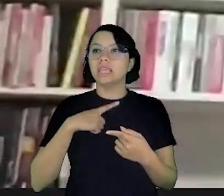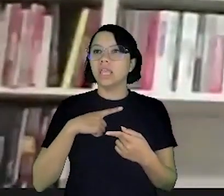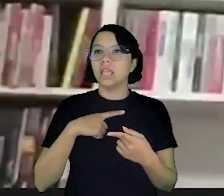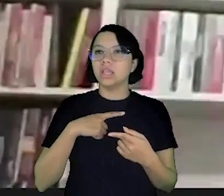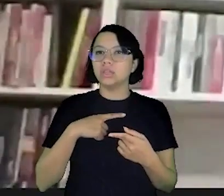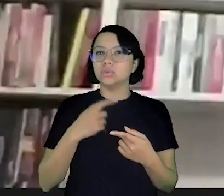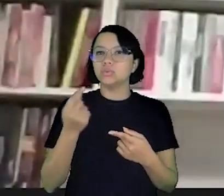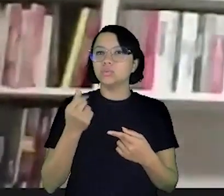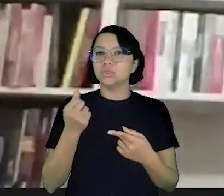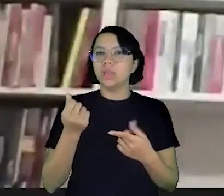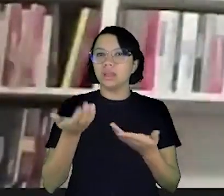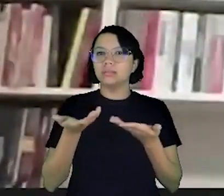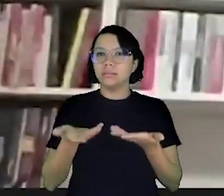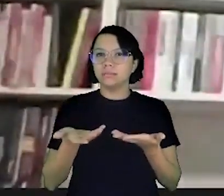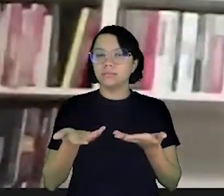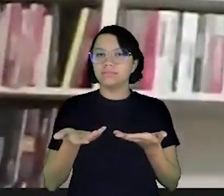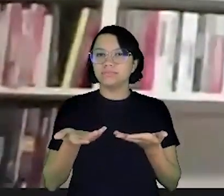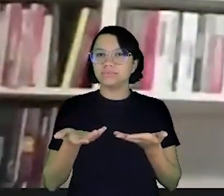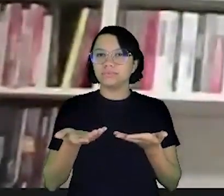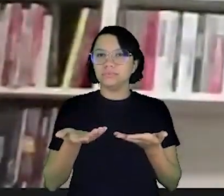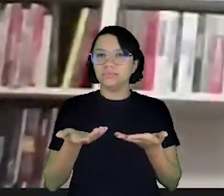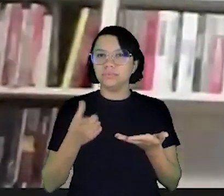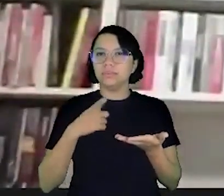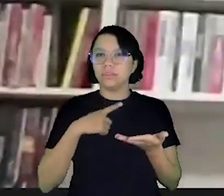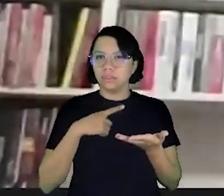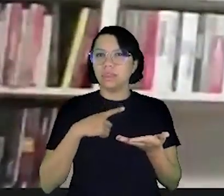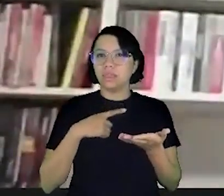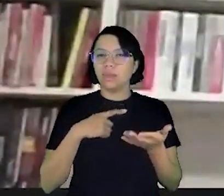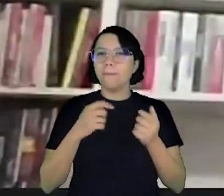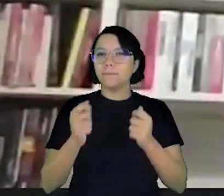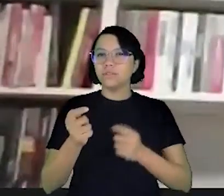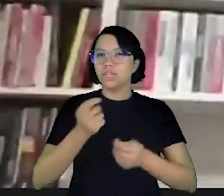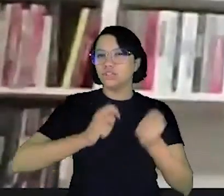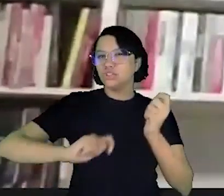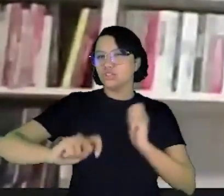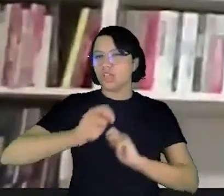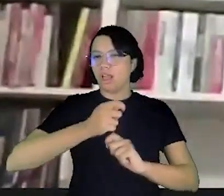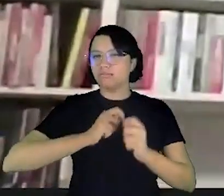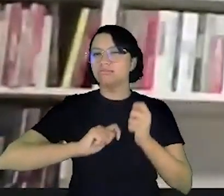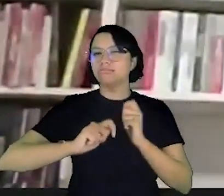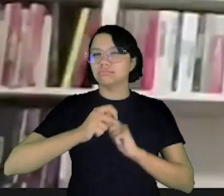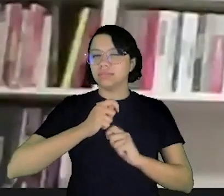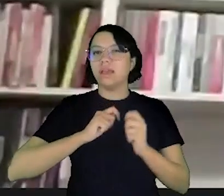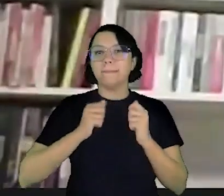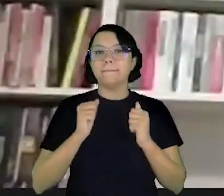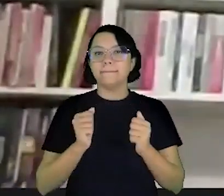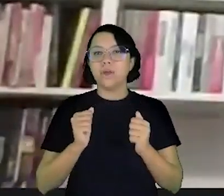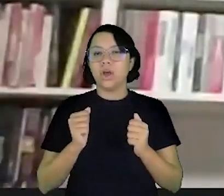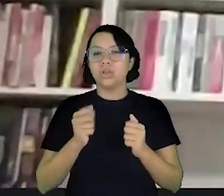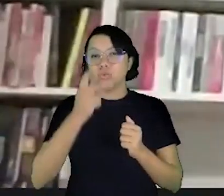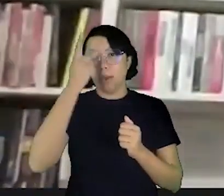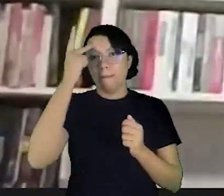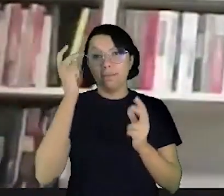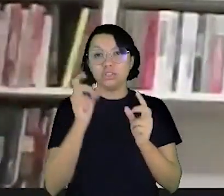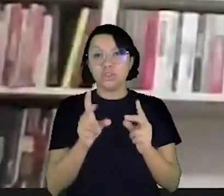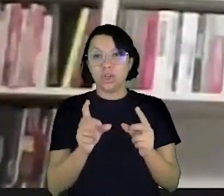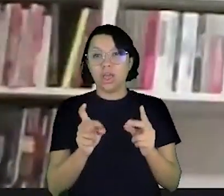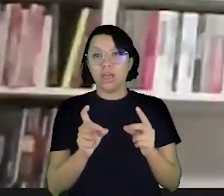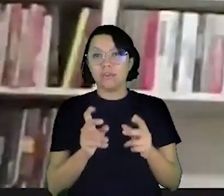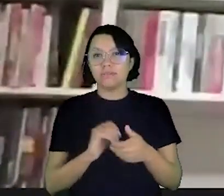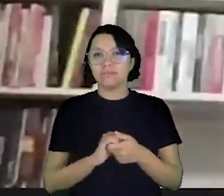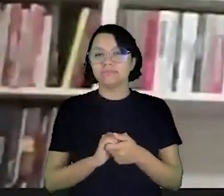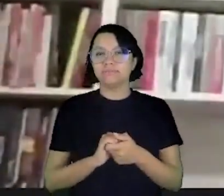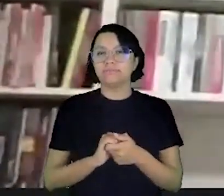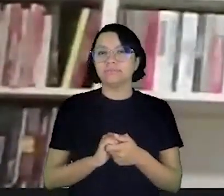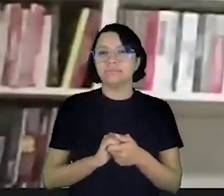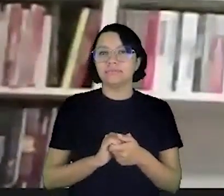com você tendo o recurso nas mãos você tem o poder de barganha a qual você se referiu aí você pode negociar